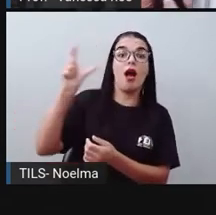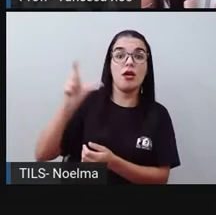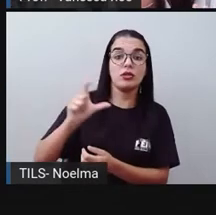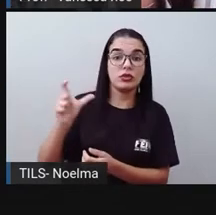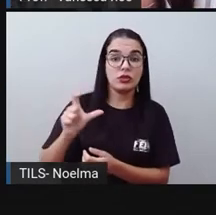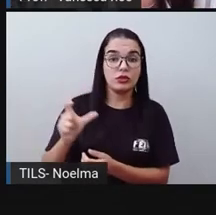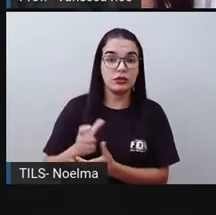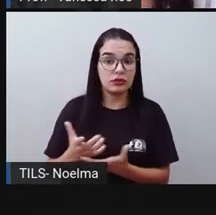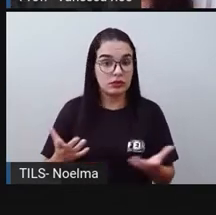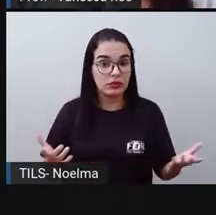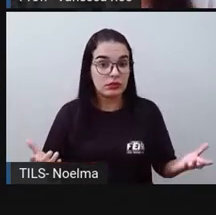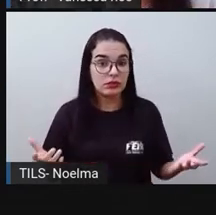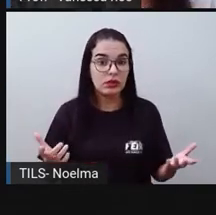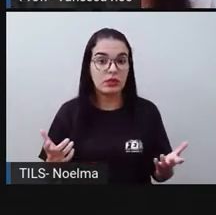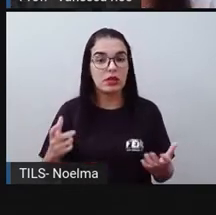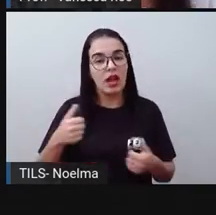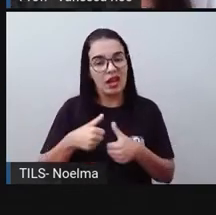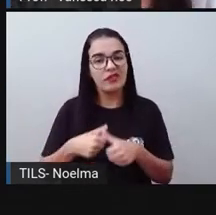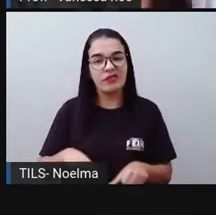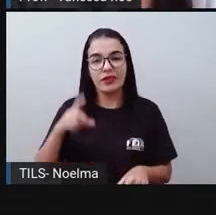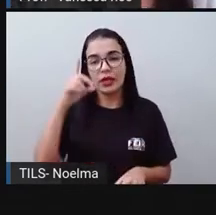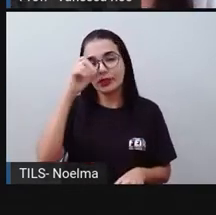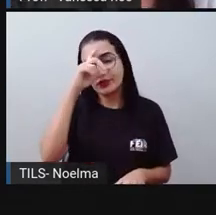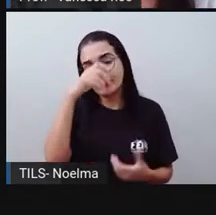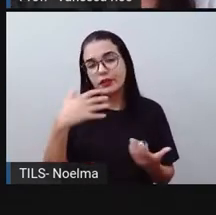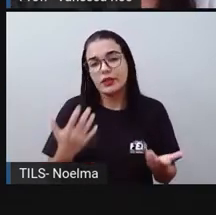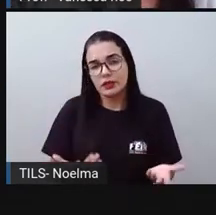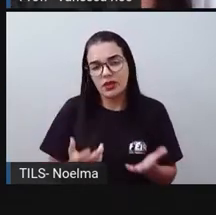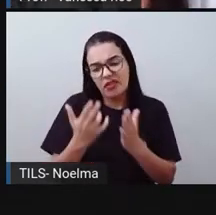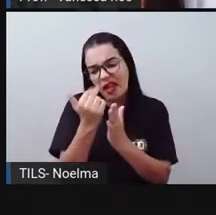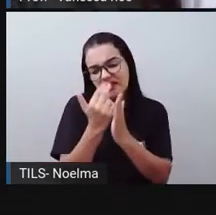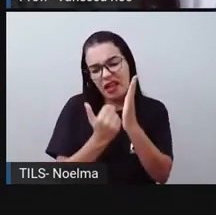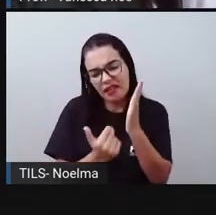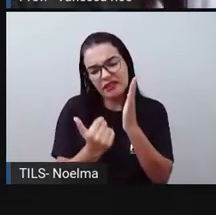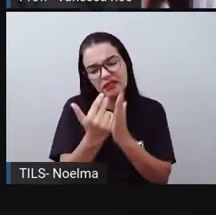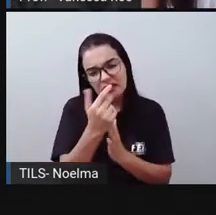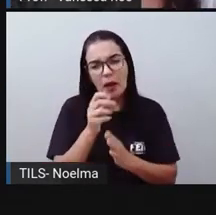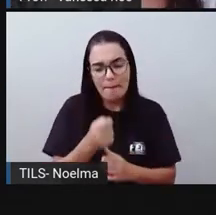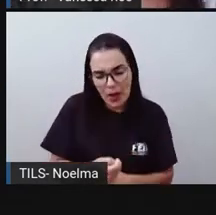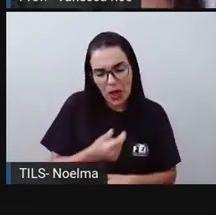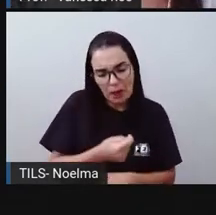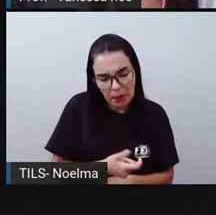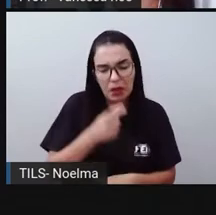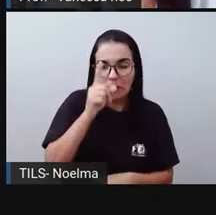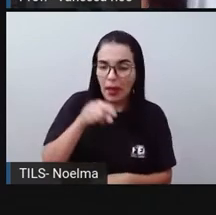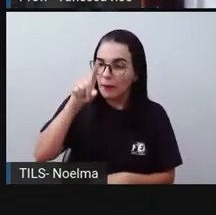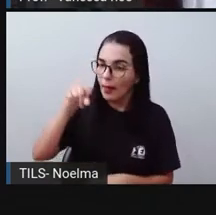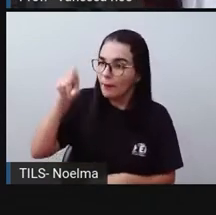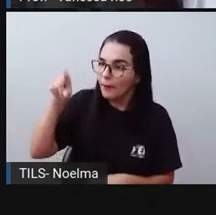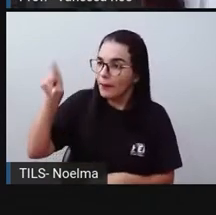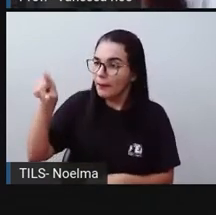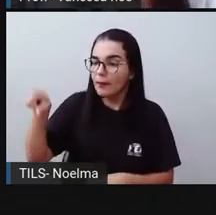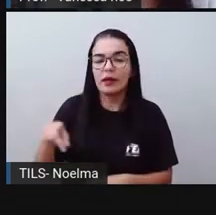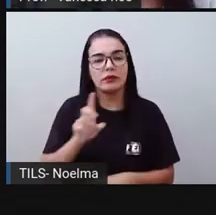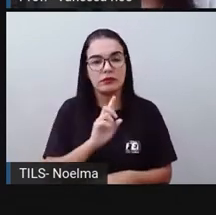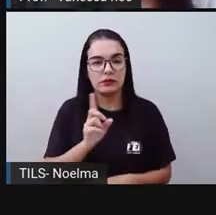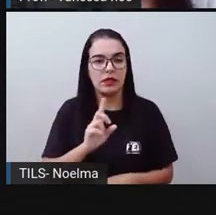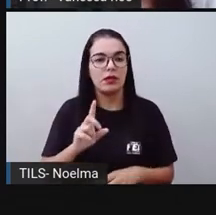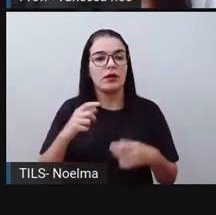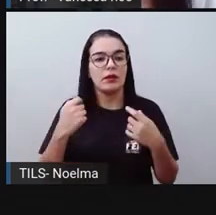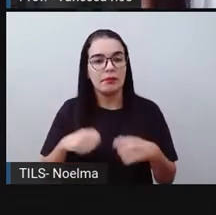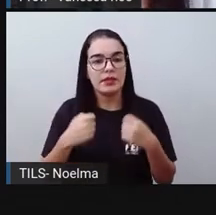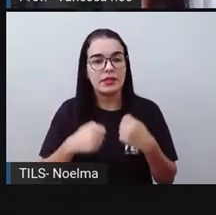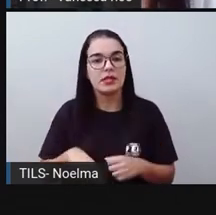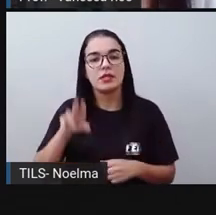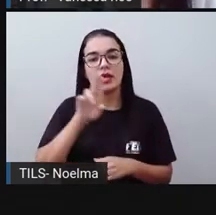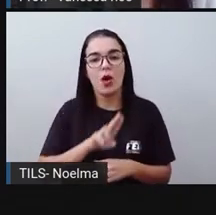com valores maiores, né? Como é que a gente vai fazer desenho de tanta bolinha, de tanto risquinho, de tanto tracinho, não é?